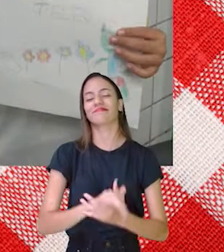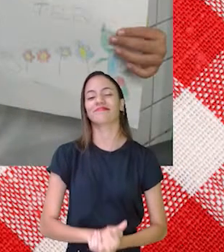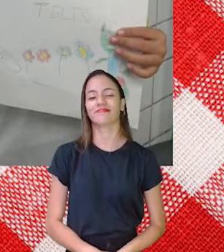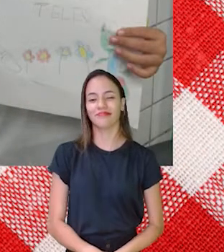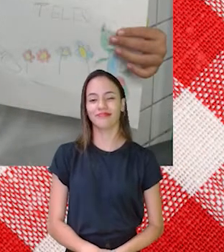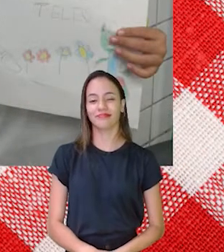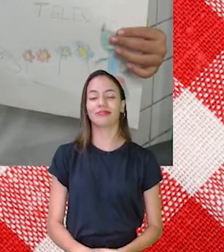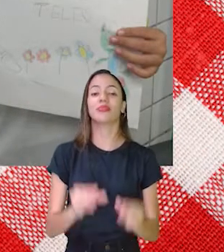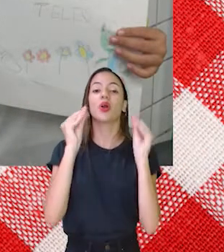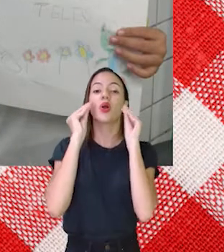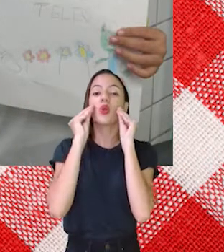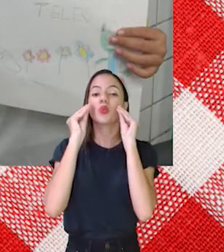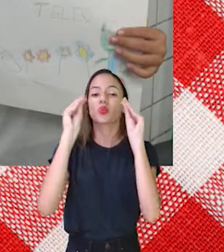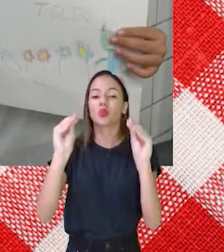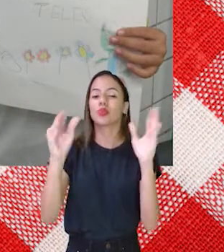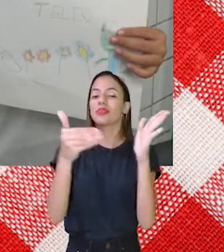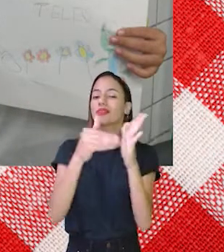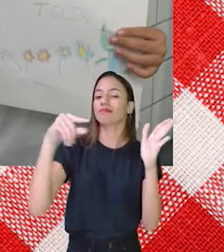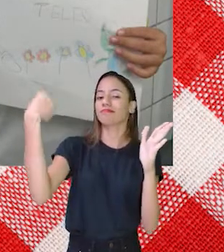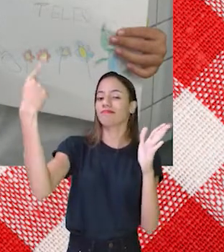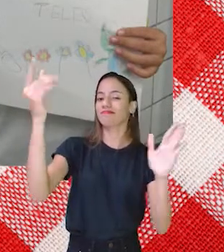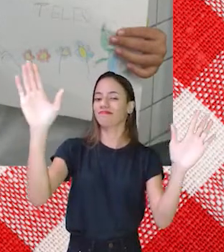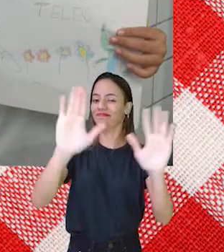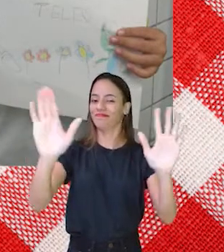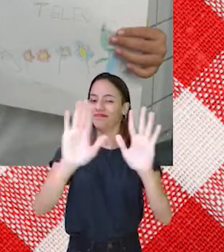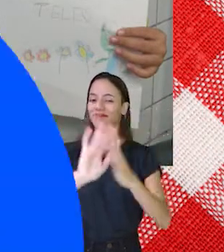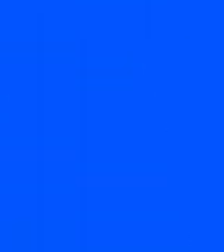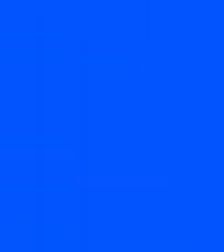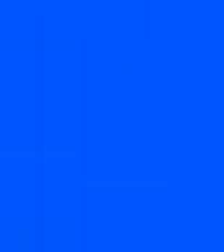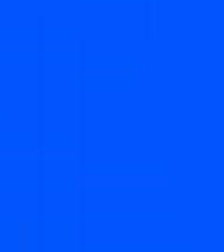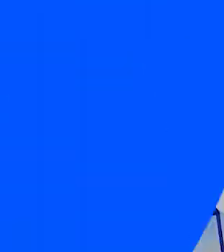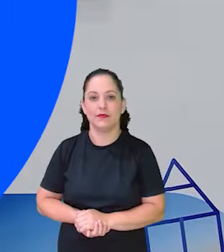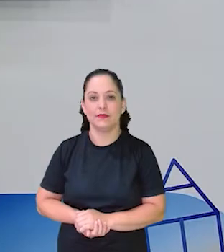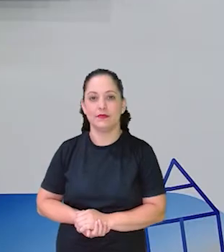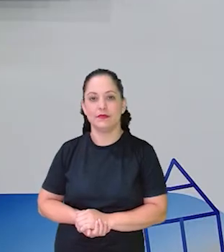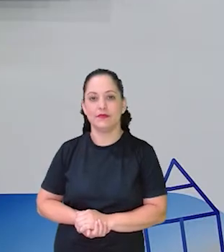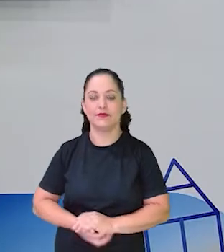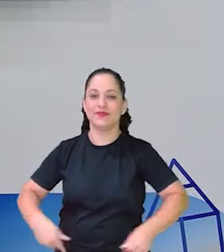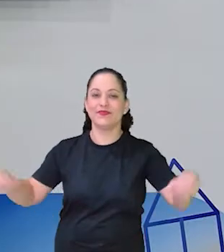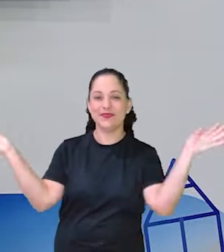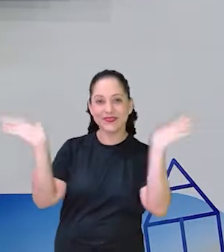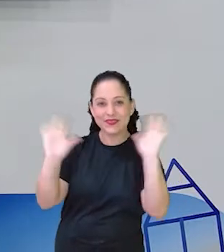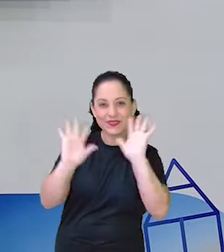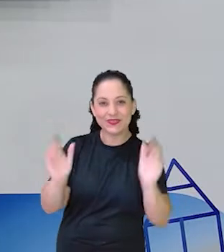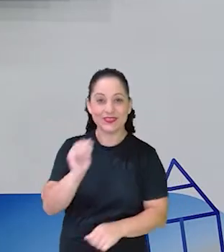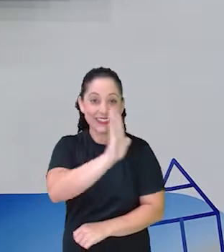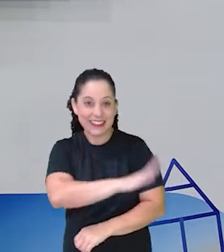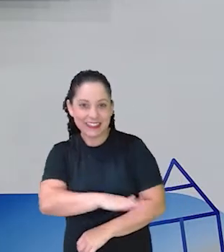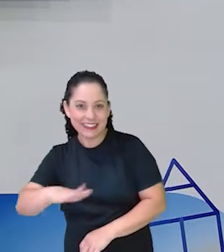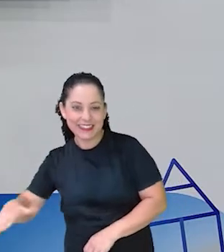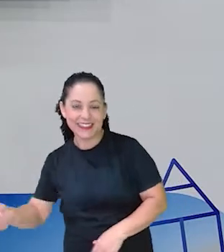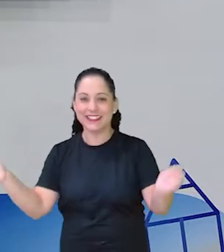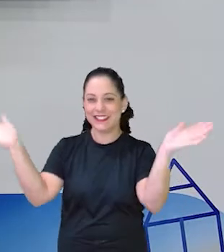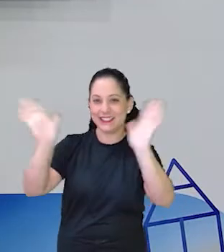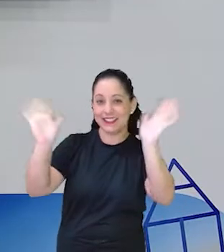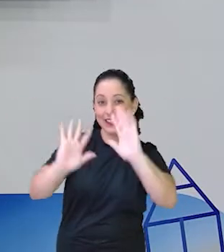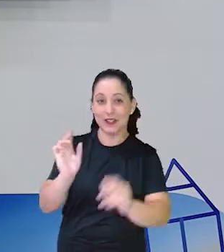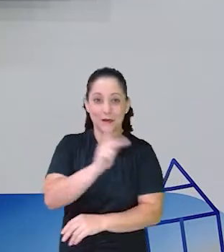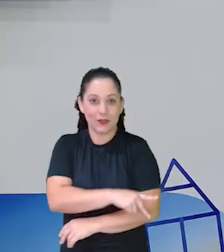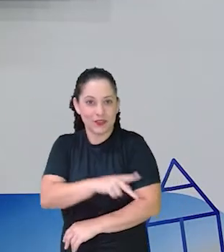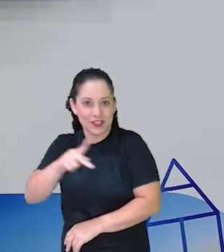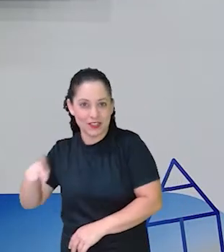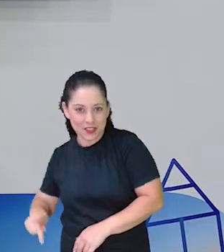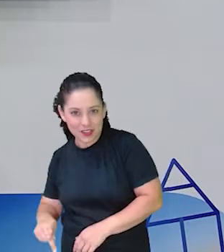Um beijo Gente Até a próxima Olá Crianças Olá Professora